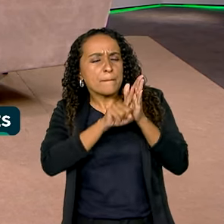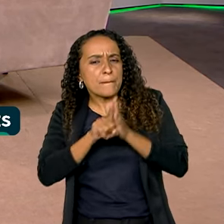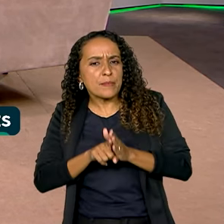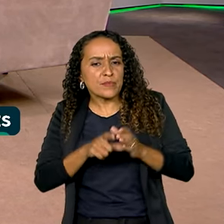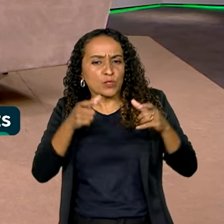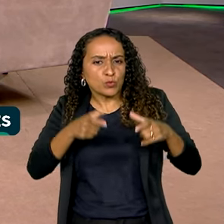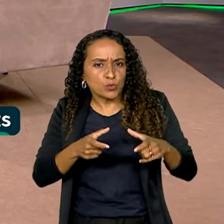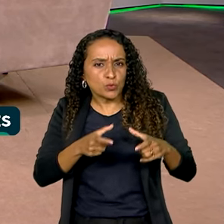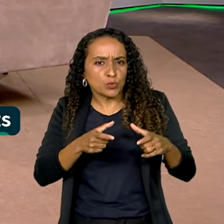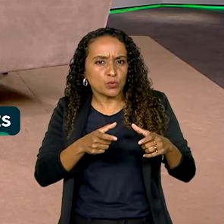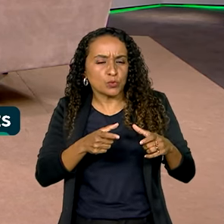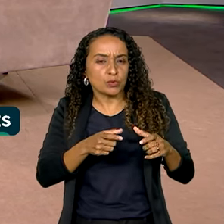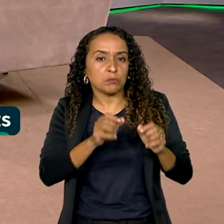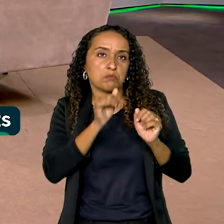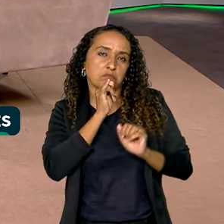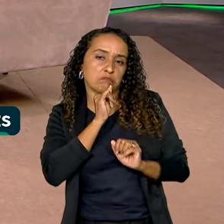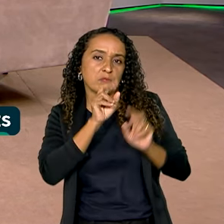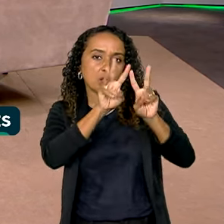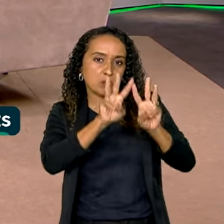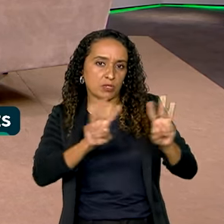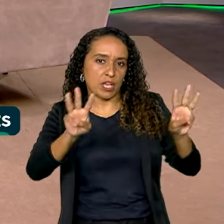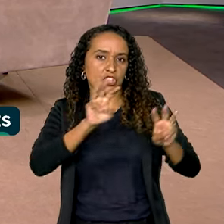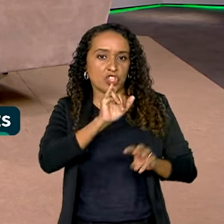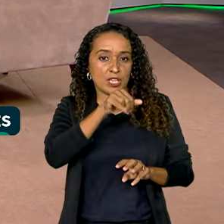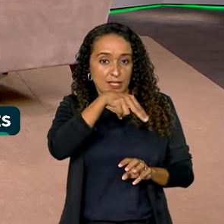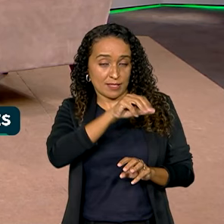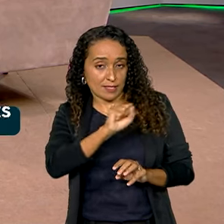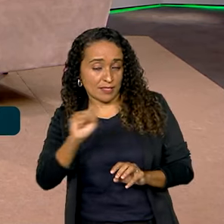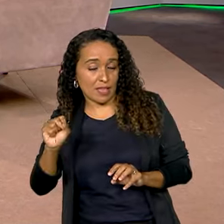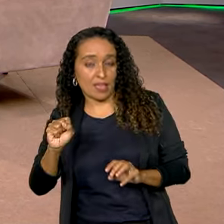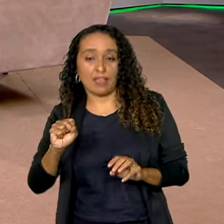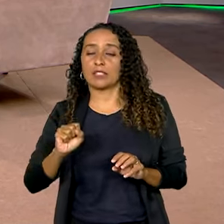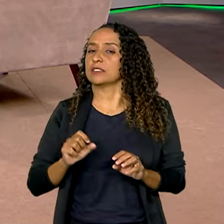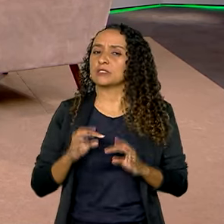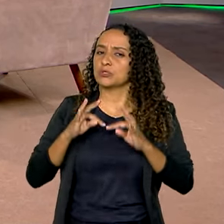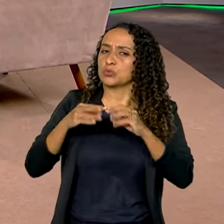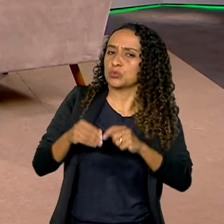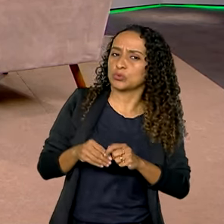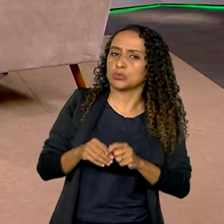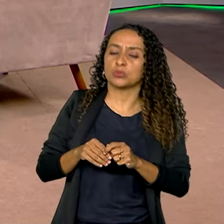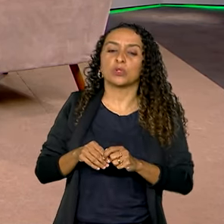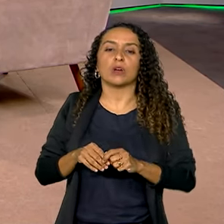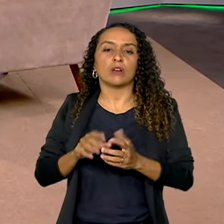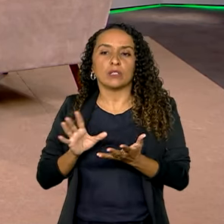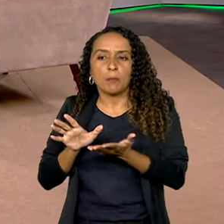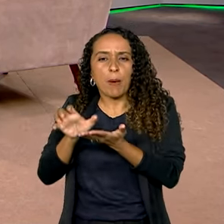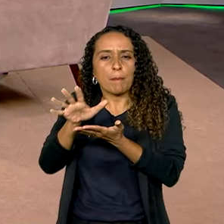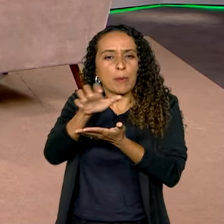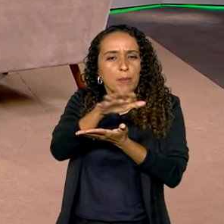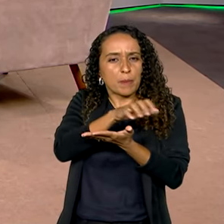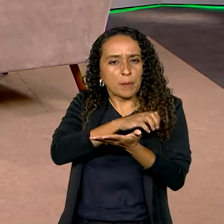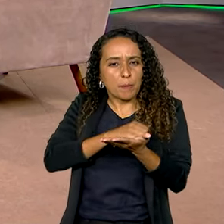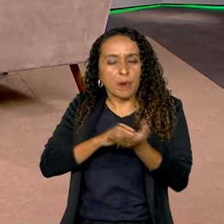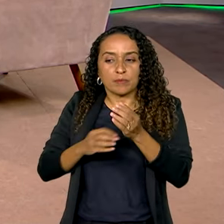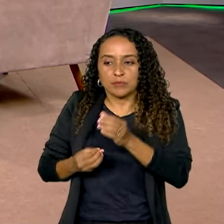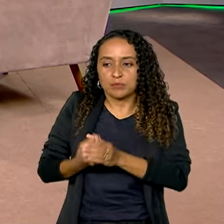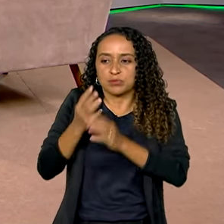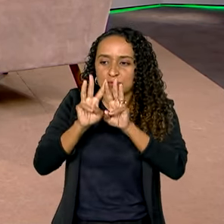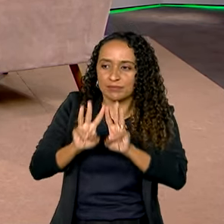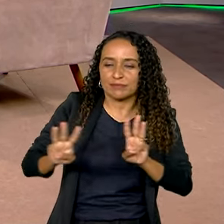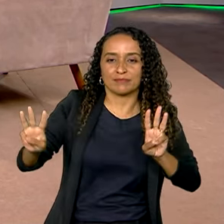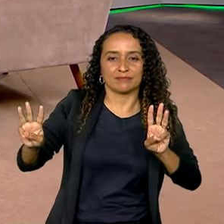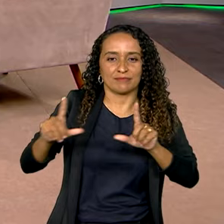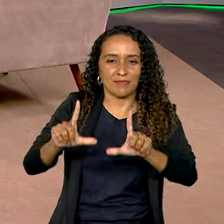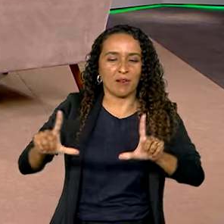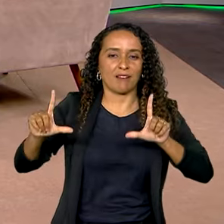original, né, do site, por exemplo, do INSS e tudo, acaba culminando na plataforma? Na plataforma.